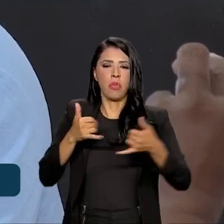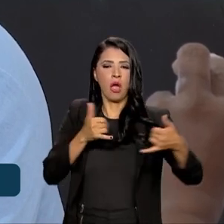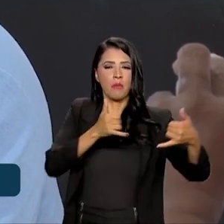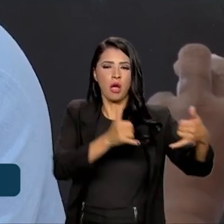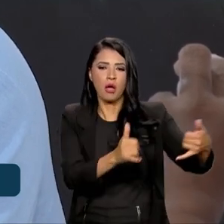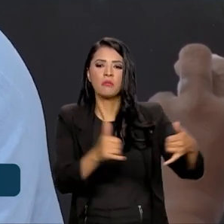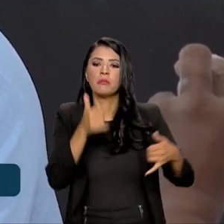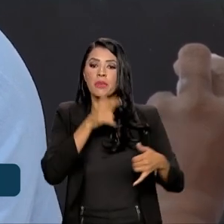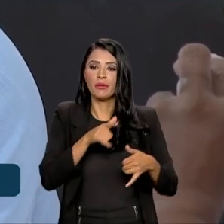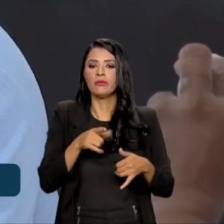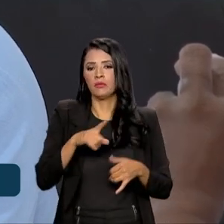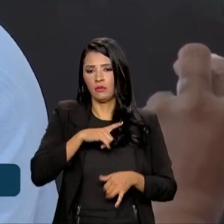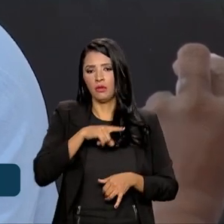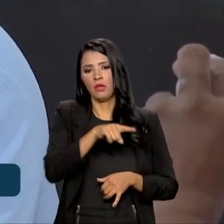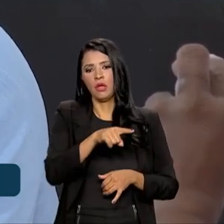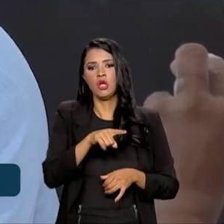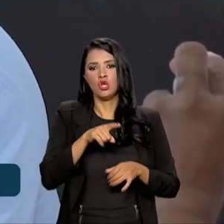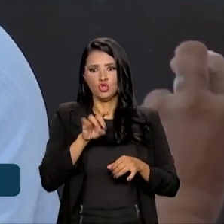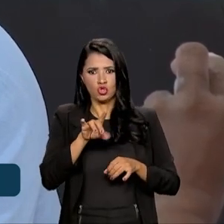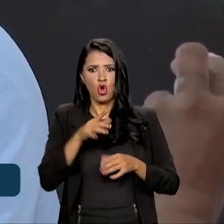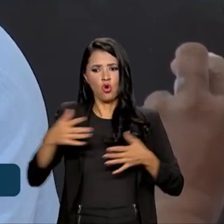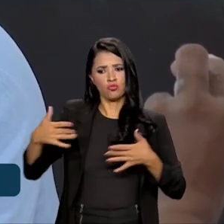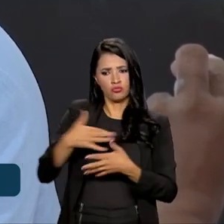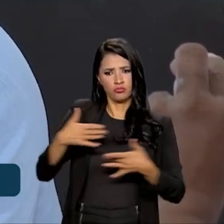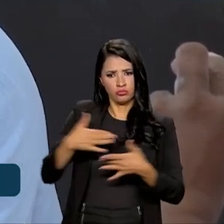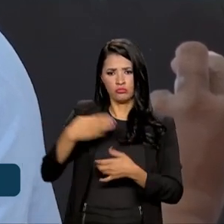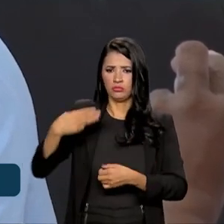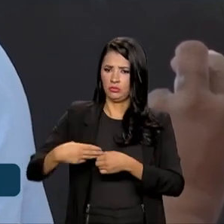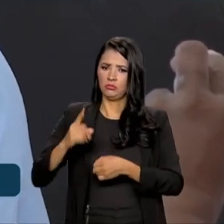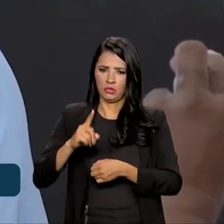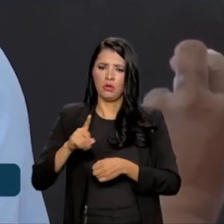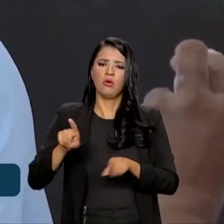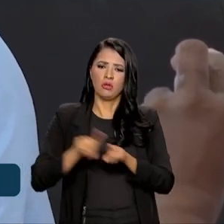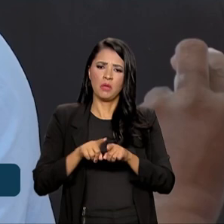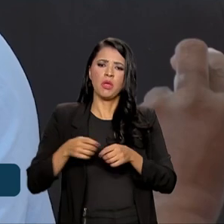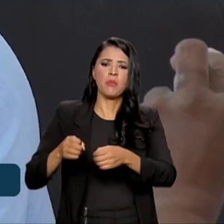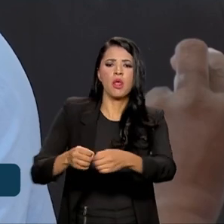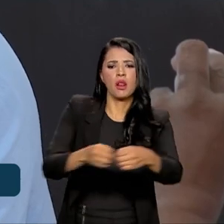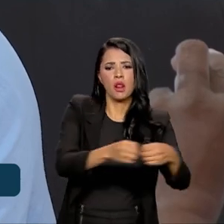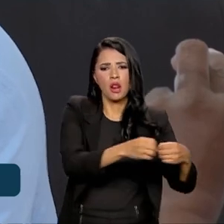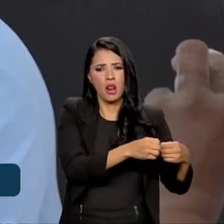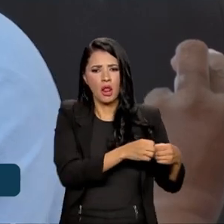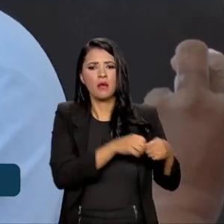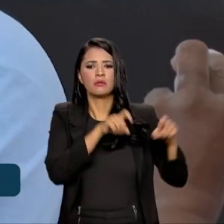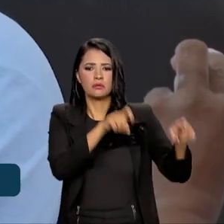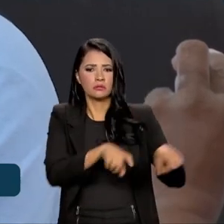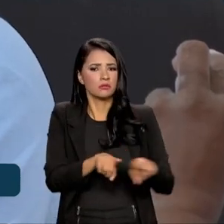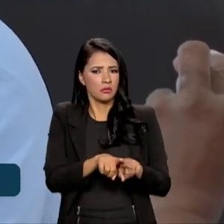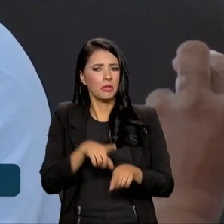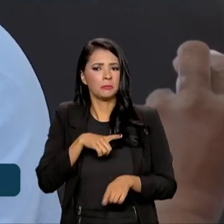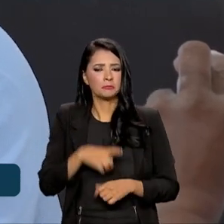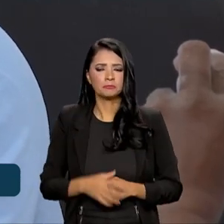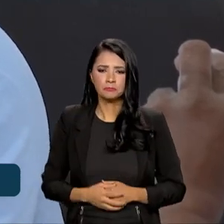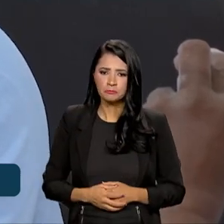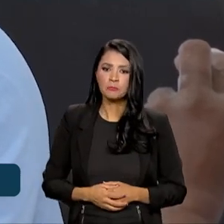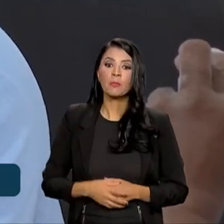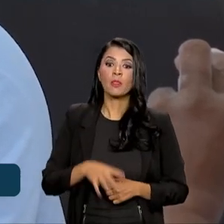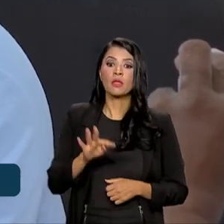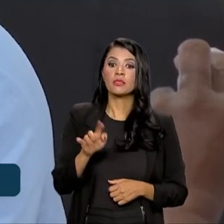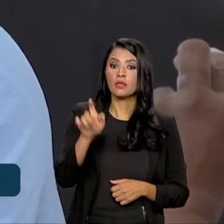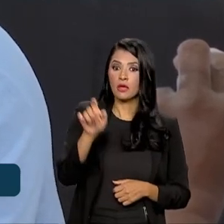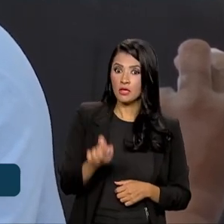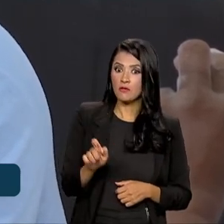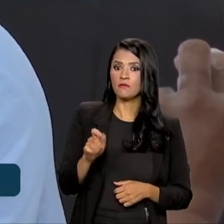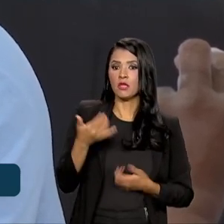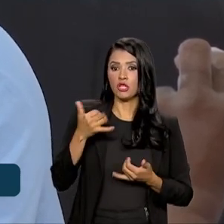para atender não só a zona urbana do município, mas também muitas localidades menores. A questão da tarifa de energia,